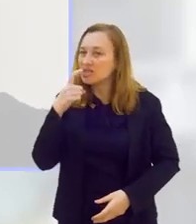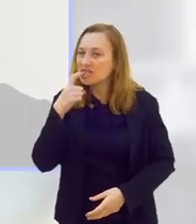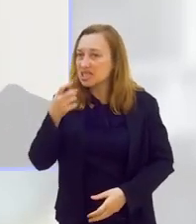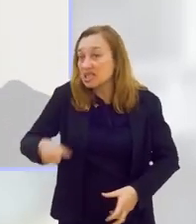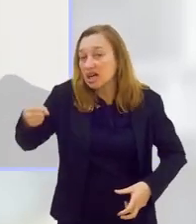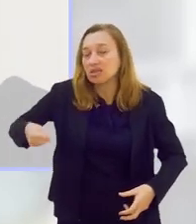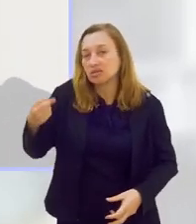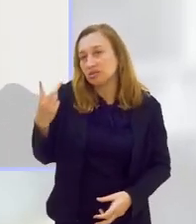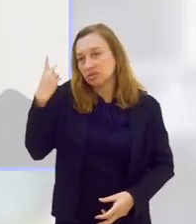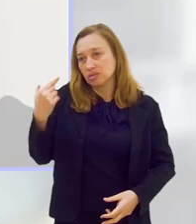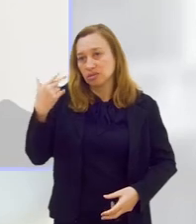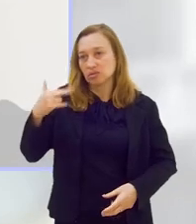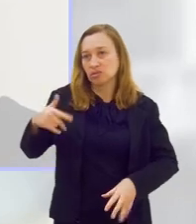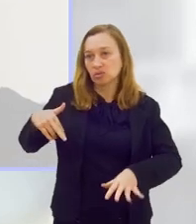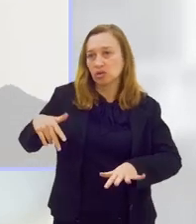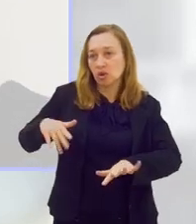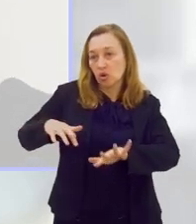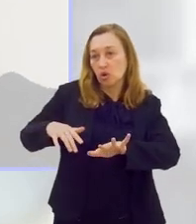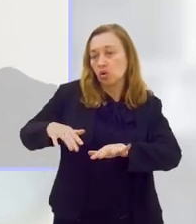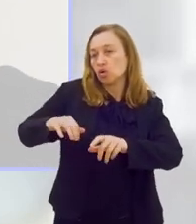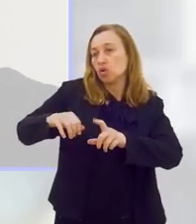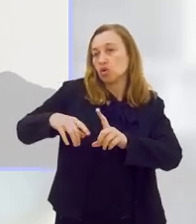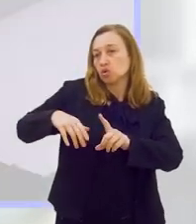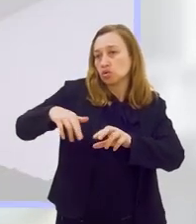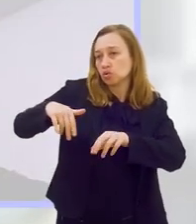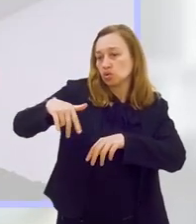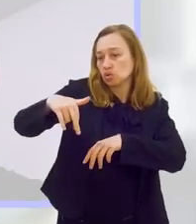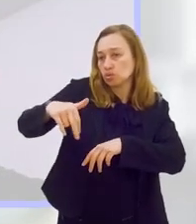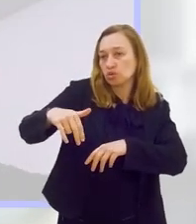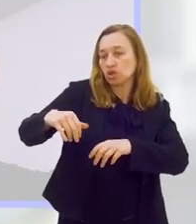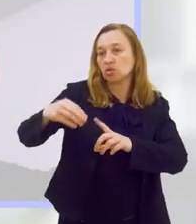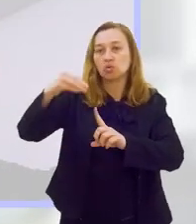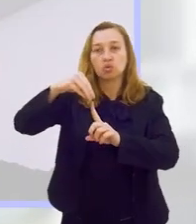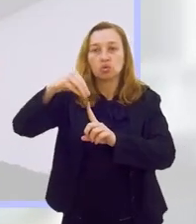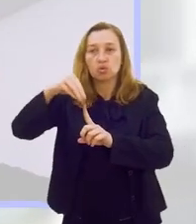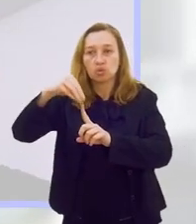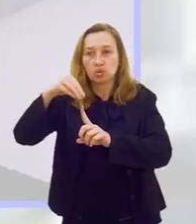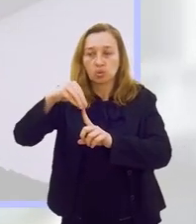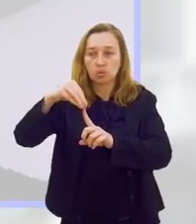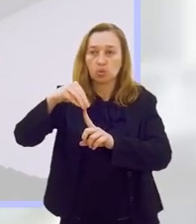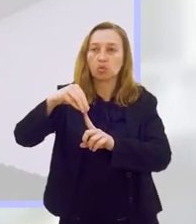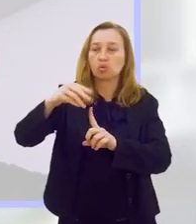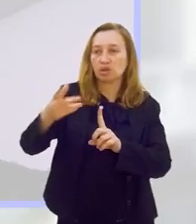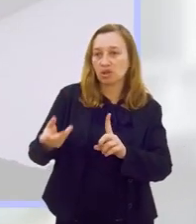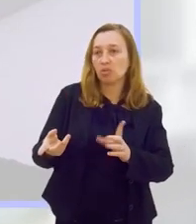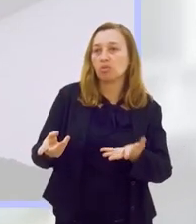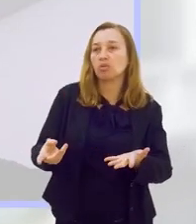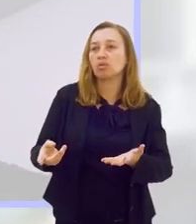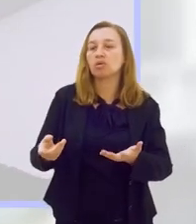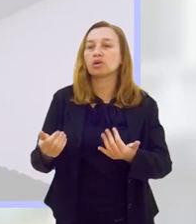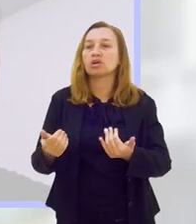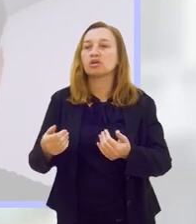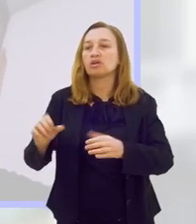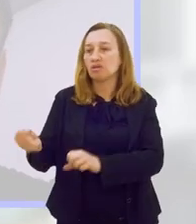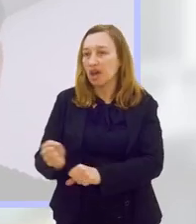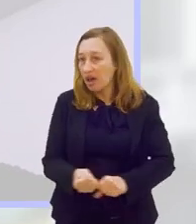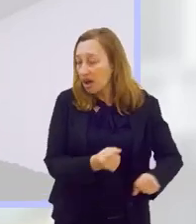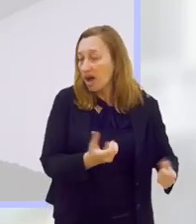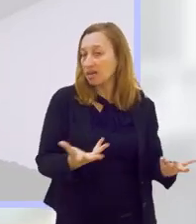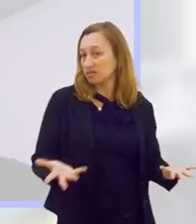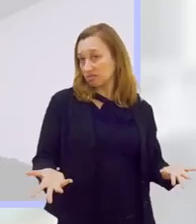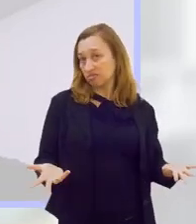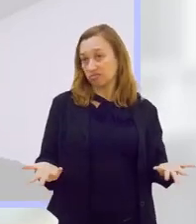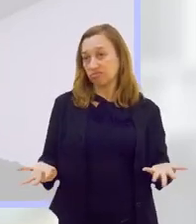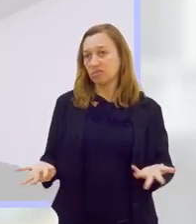e essas coisas, sabe? Varrer a casa, por exemplo. A maioria das pessoas hoje que machucam as costas